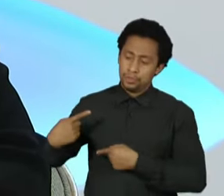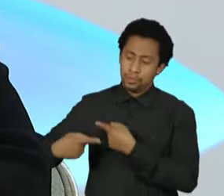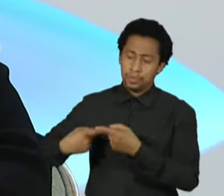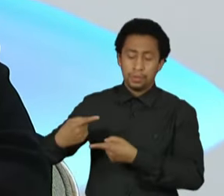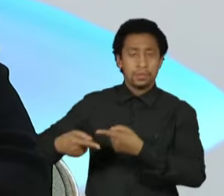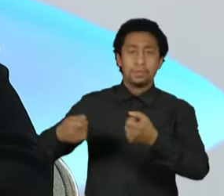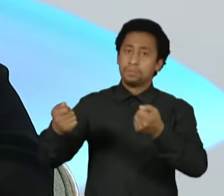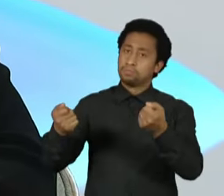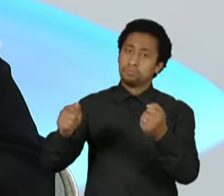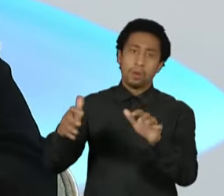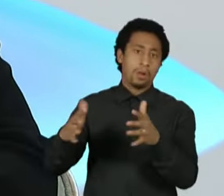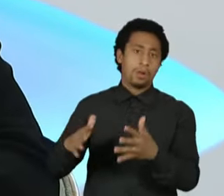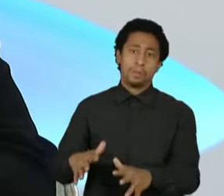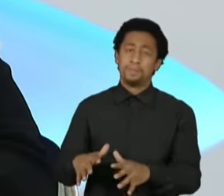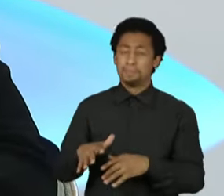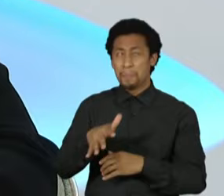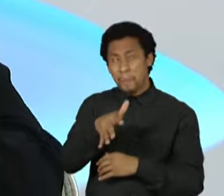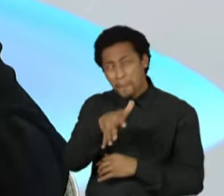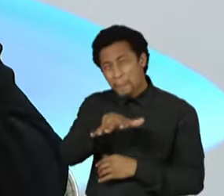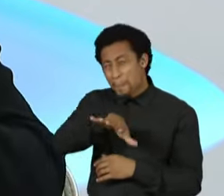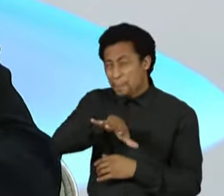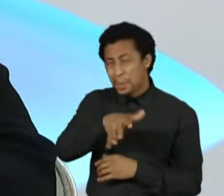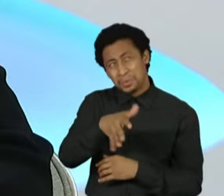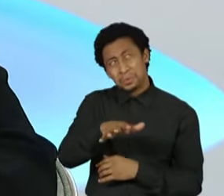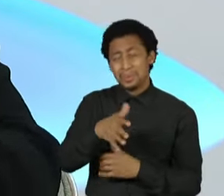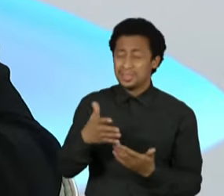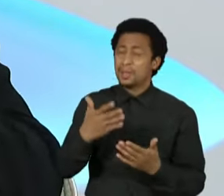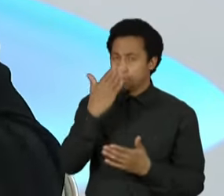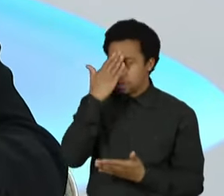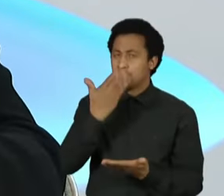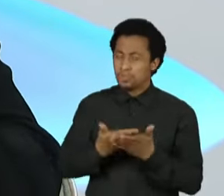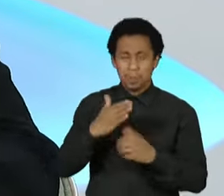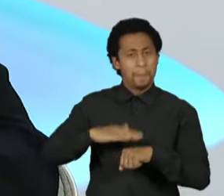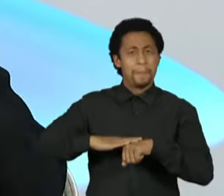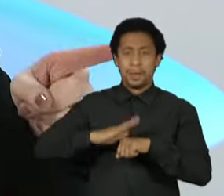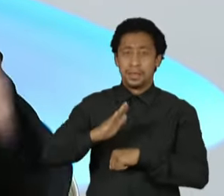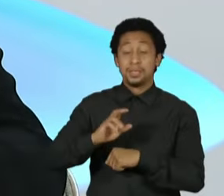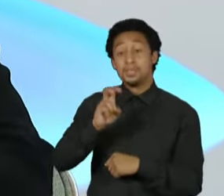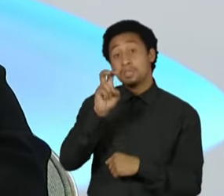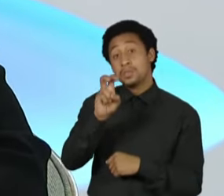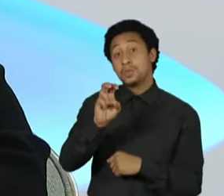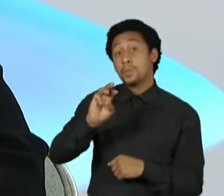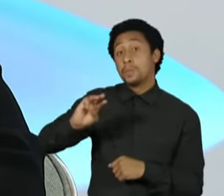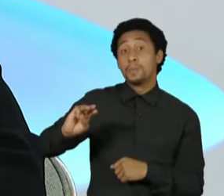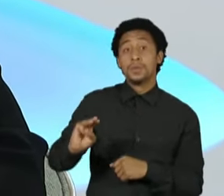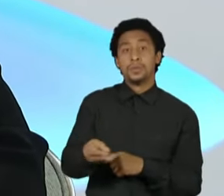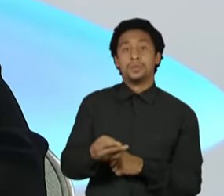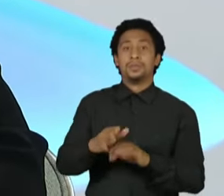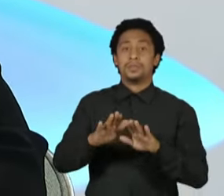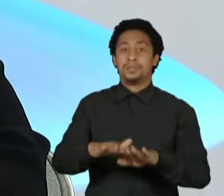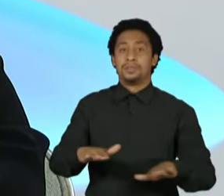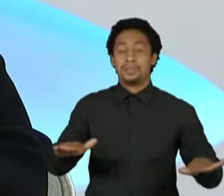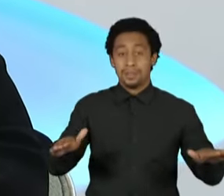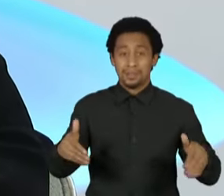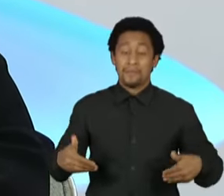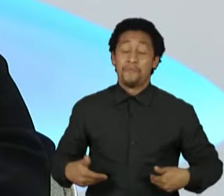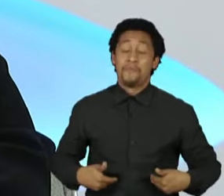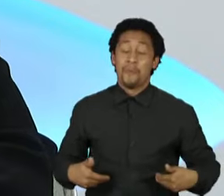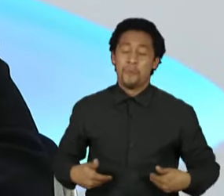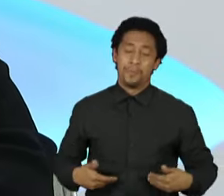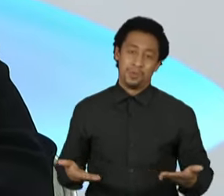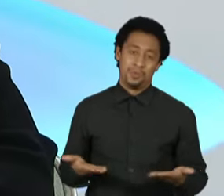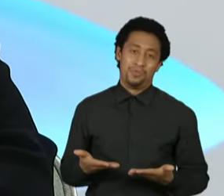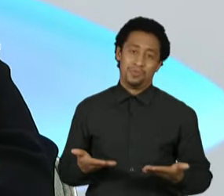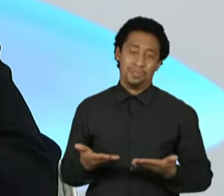estamos falando de, pelo menos, é pelo menos, porque é muito mais do que isso, tem cinco milhões de crianças que vão dormir com fome hoje. Como mãe, eu não